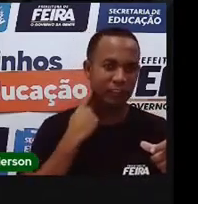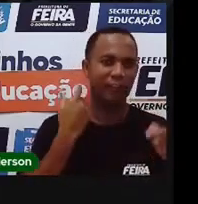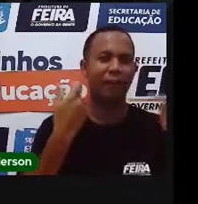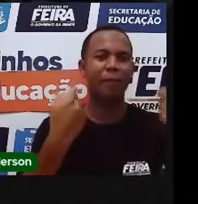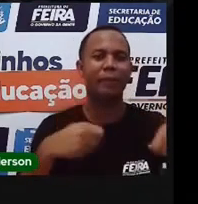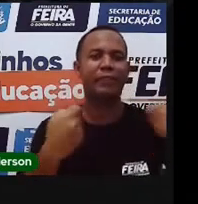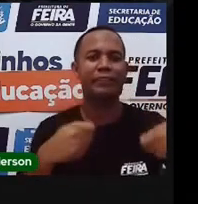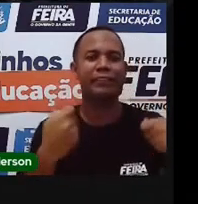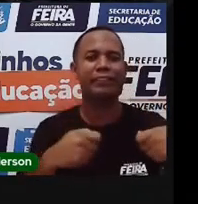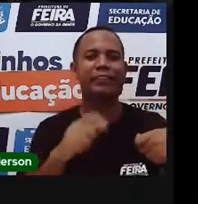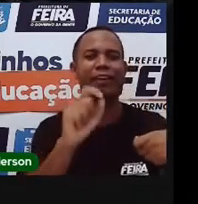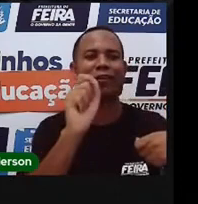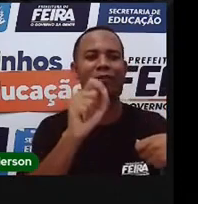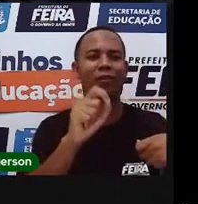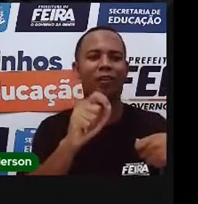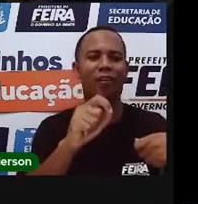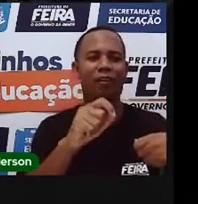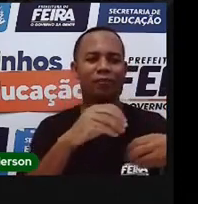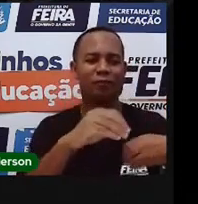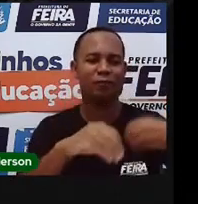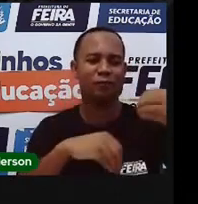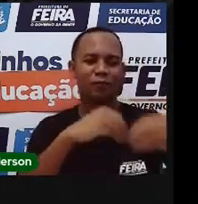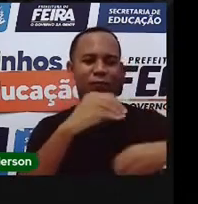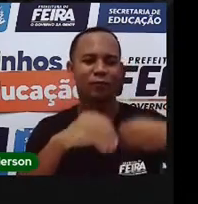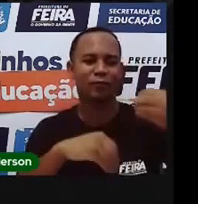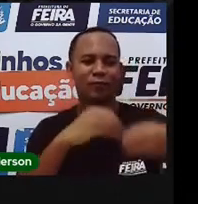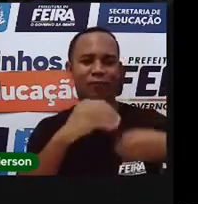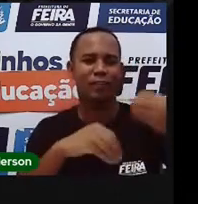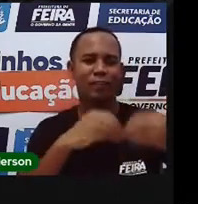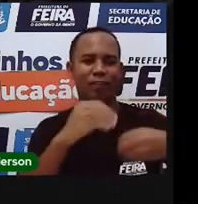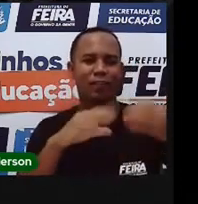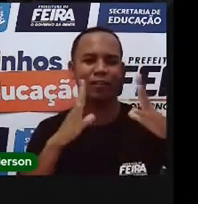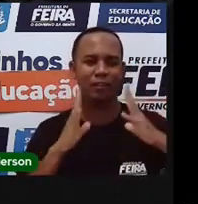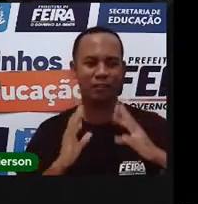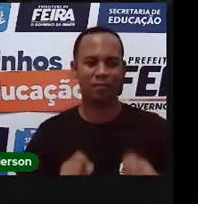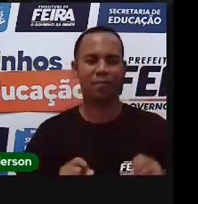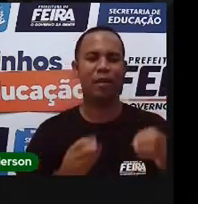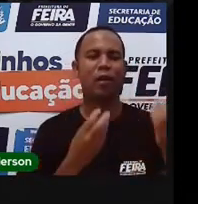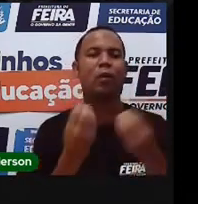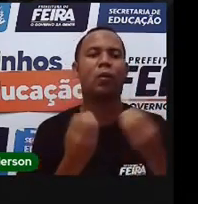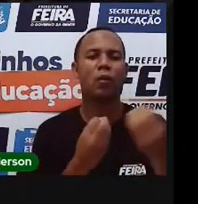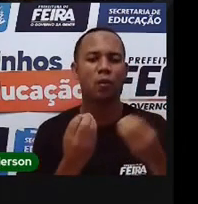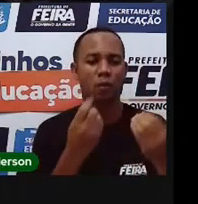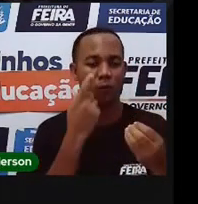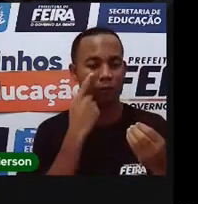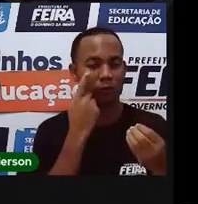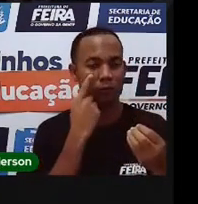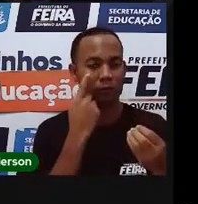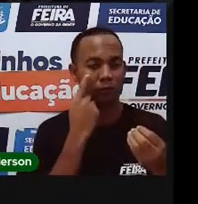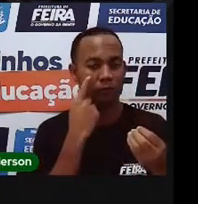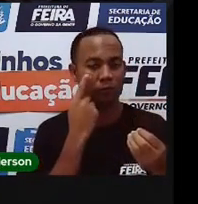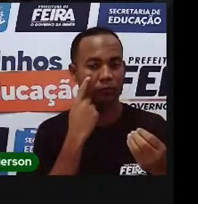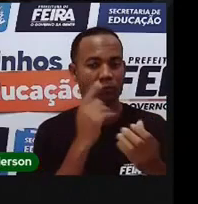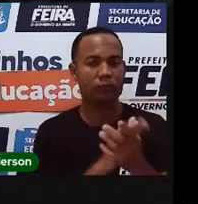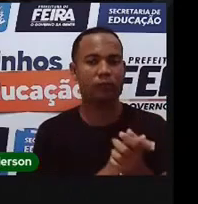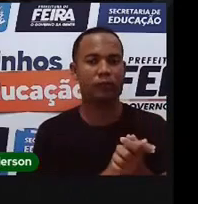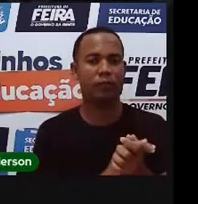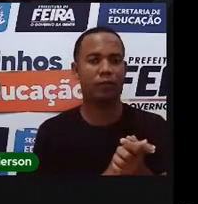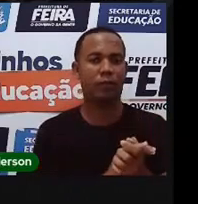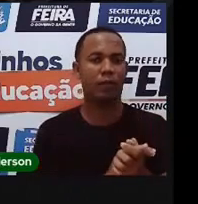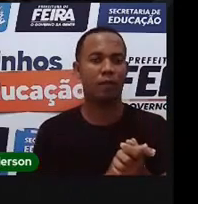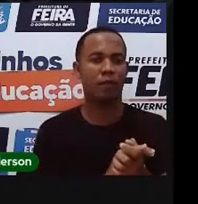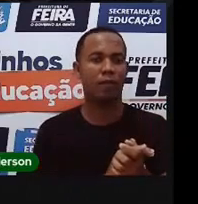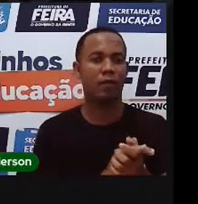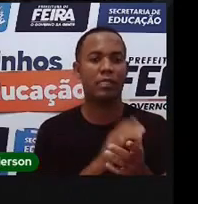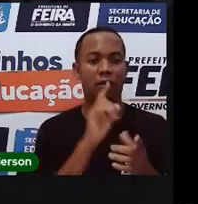fundamental para a vida. Beleza, Prô. Mas é toda a água que a gente pode consumir? Não. A Prô não vai entrar em detalhes agora, porque você também vai ver